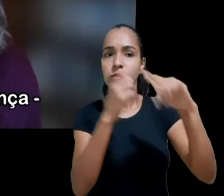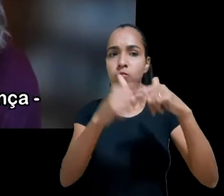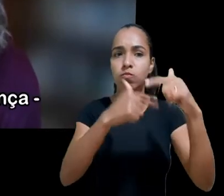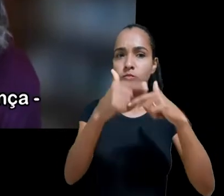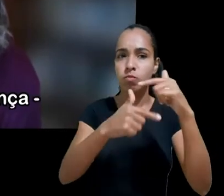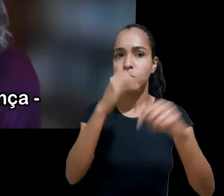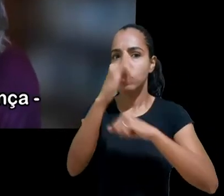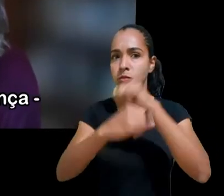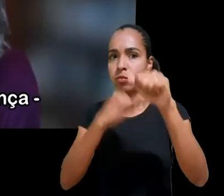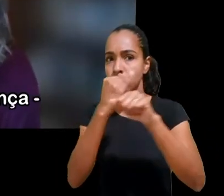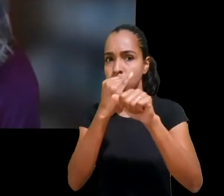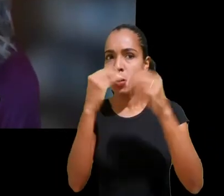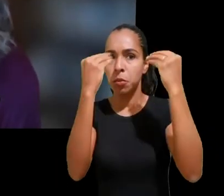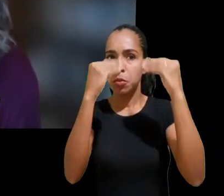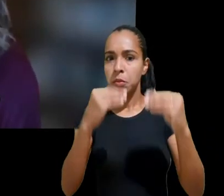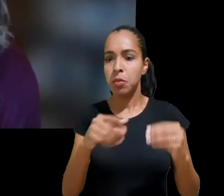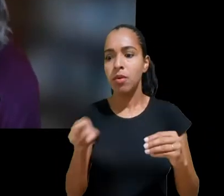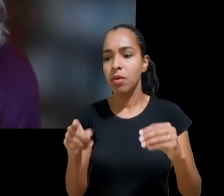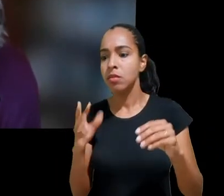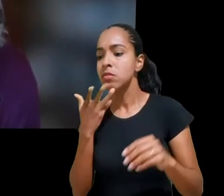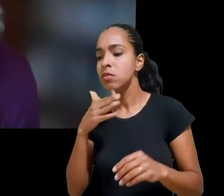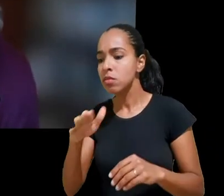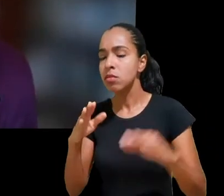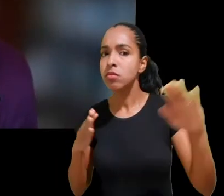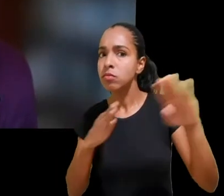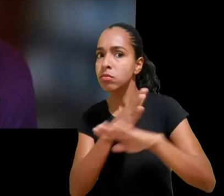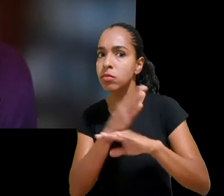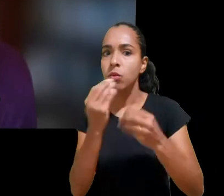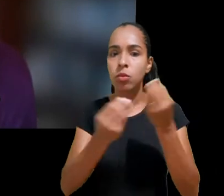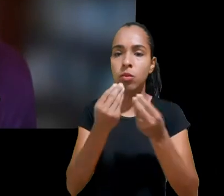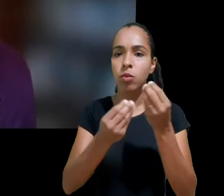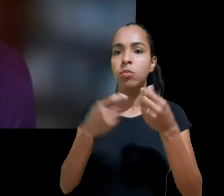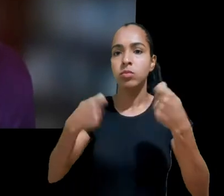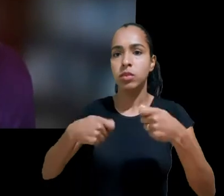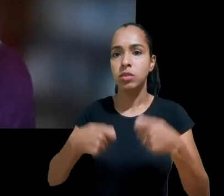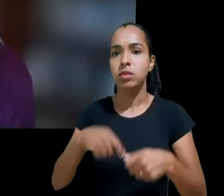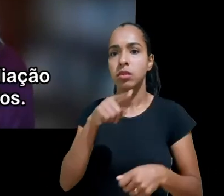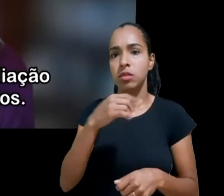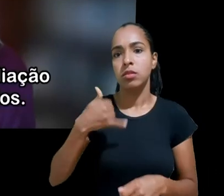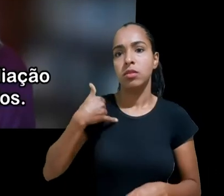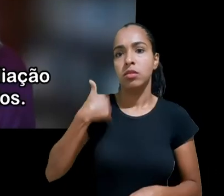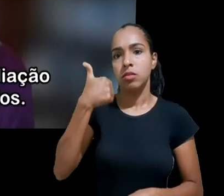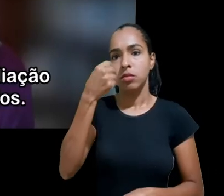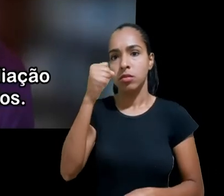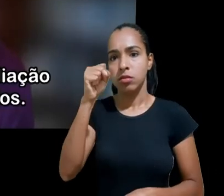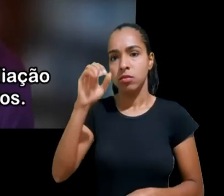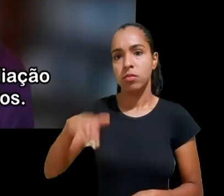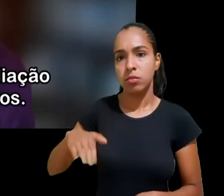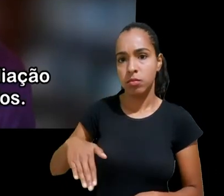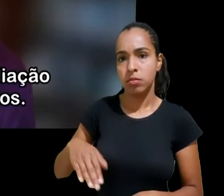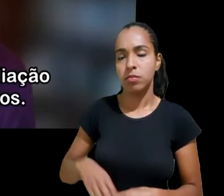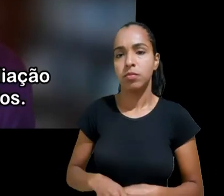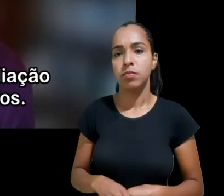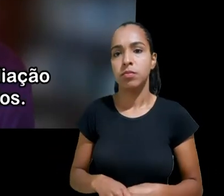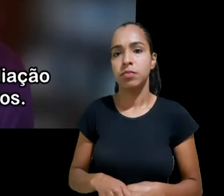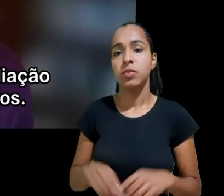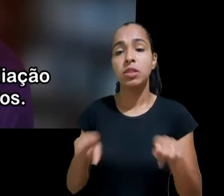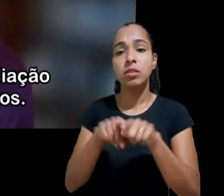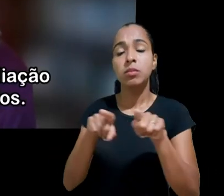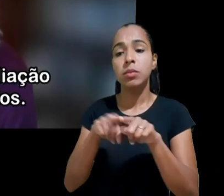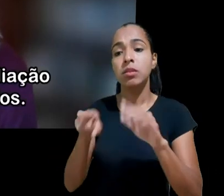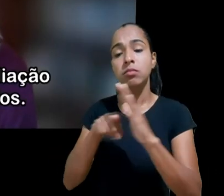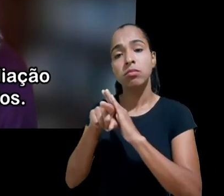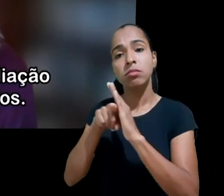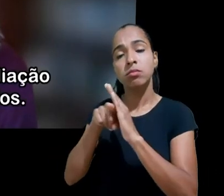por uma criança definida como uma pessoa de até 18 anos incompletos e orienta a realização de uma avaliação de impacto de proteção de